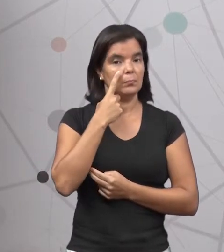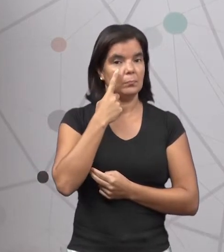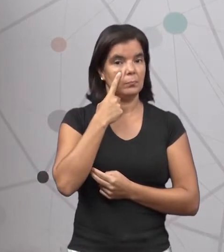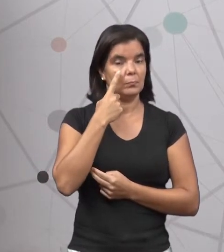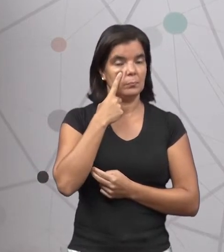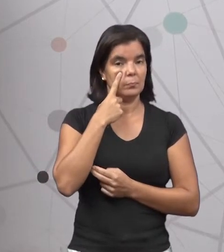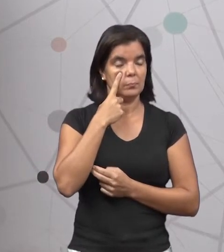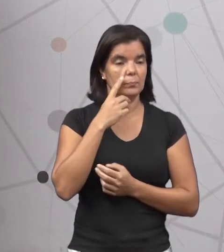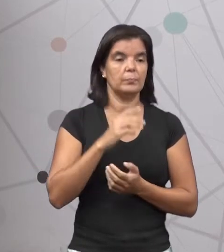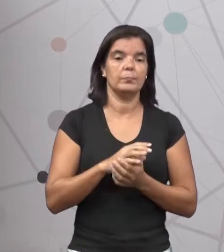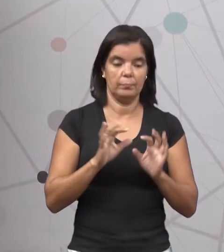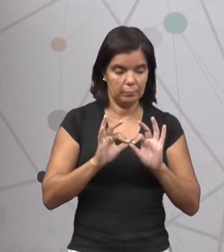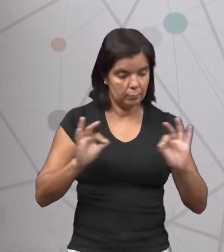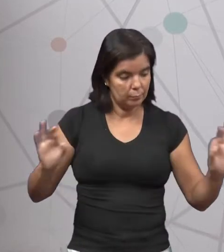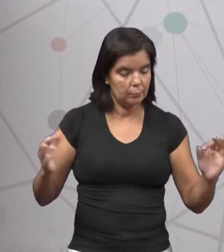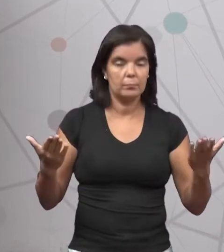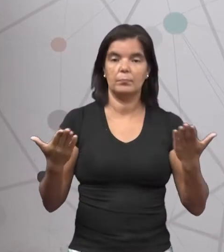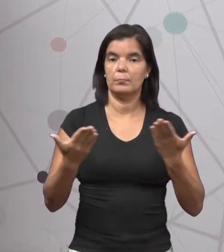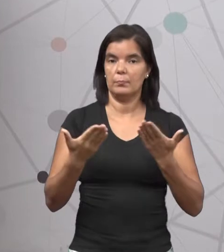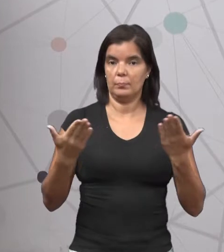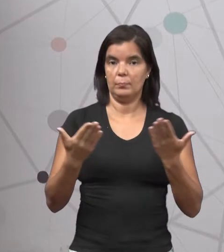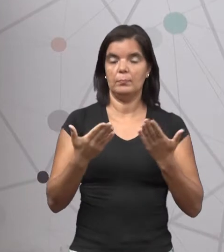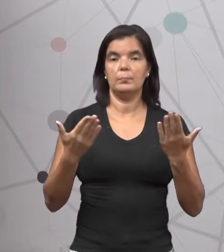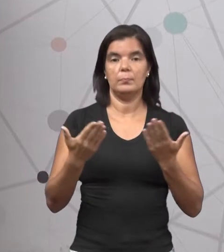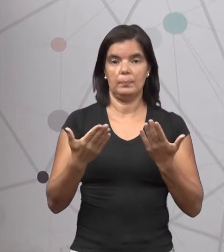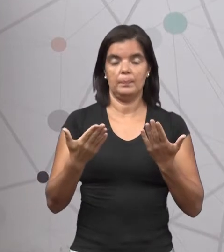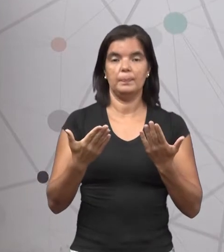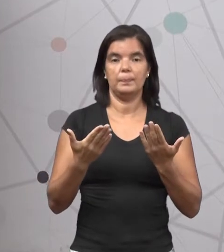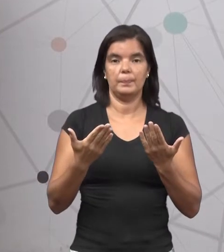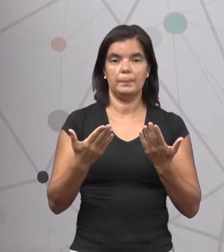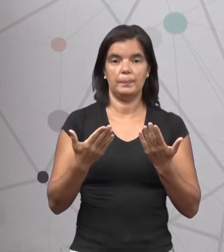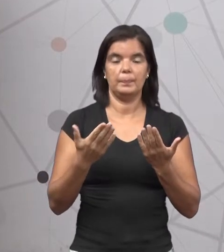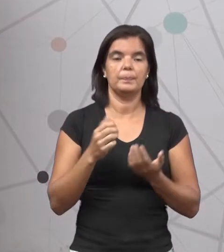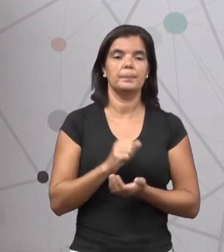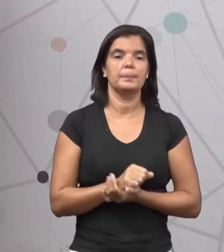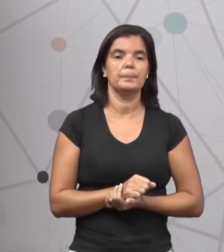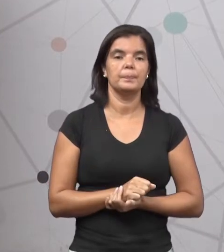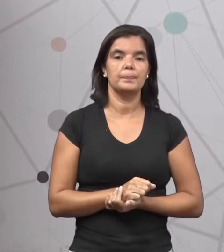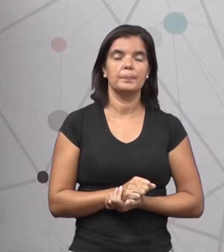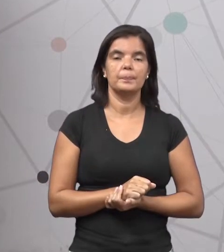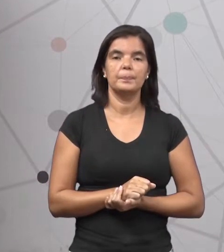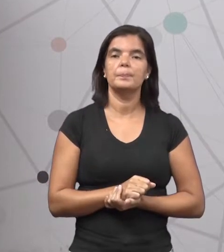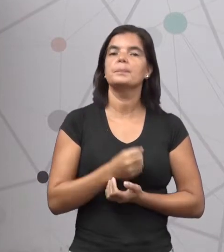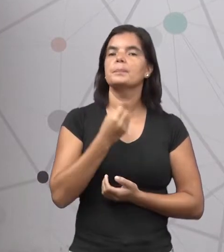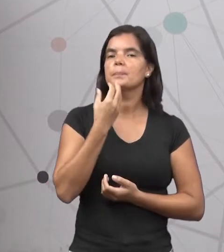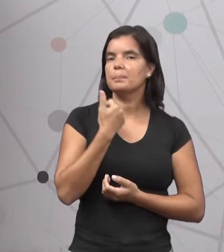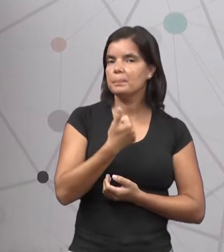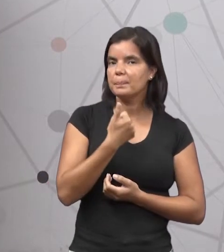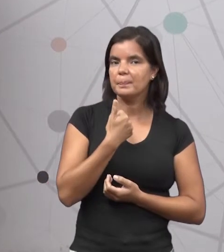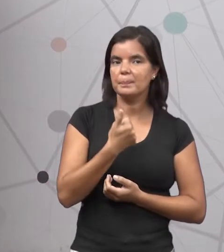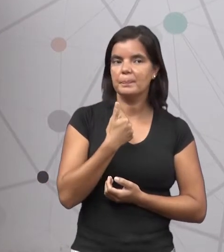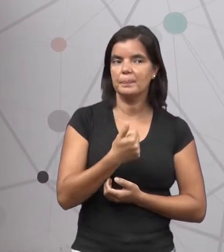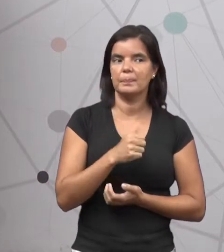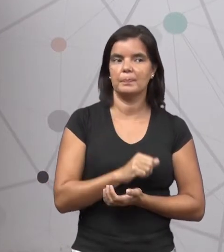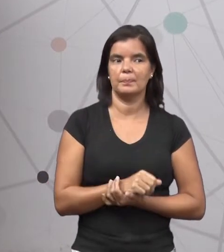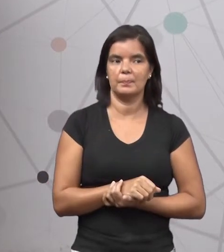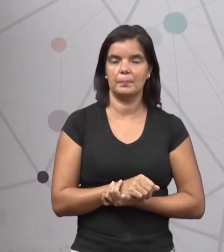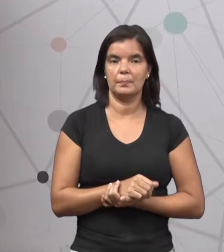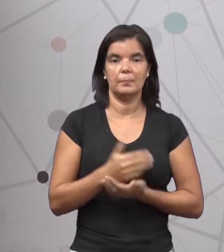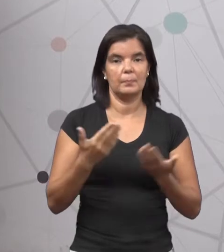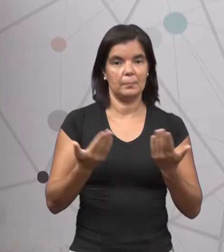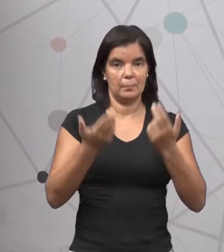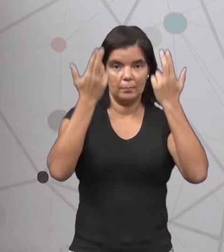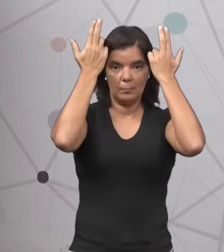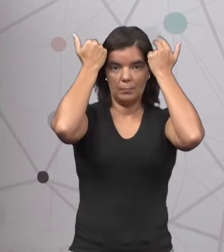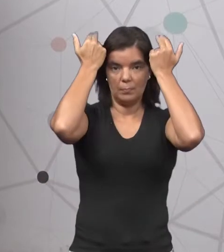medir a pista pela medida do metro. Muito bem! E a